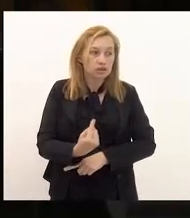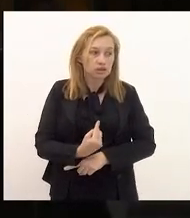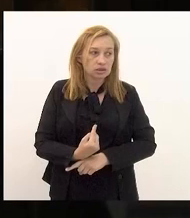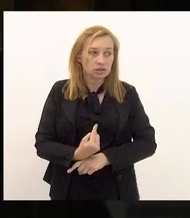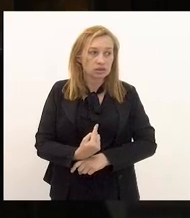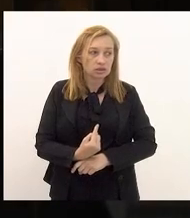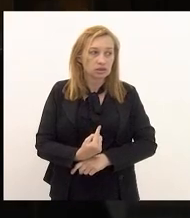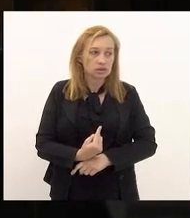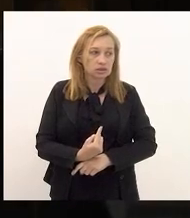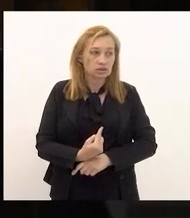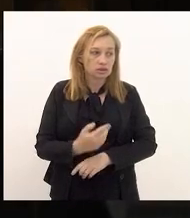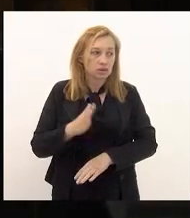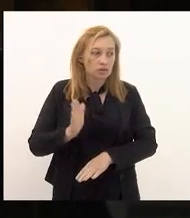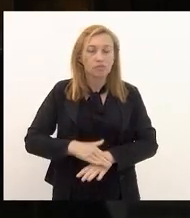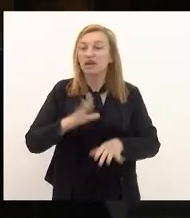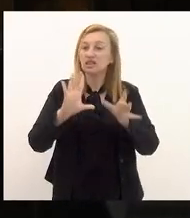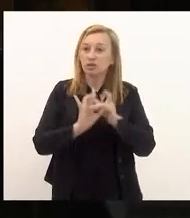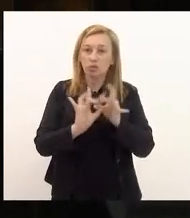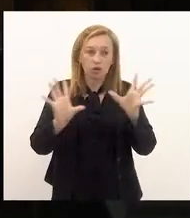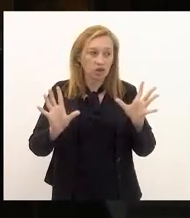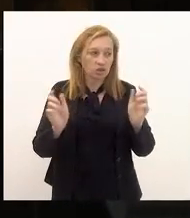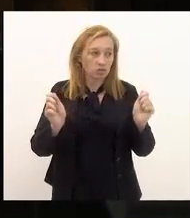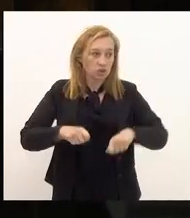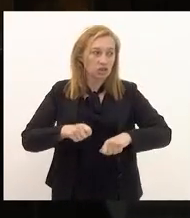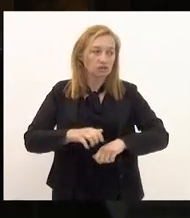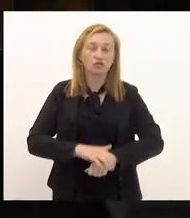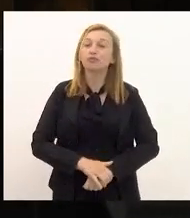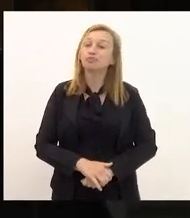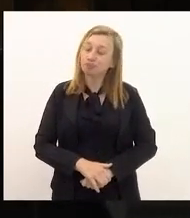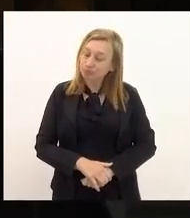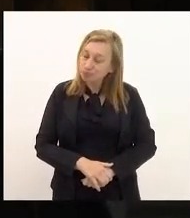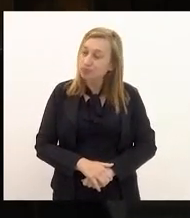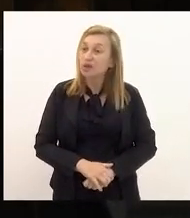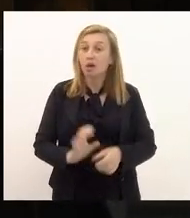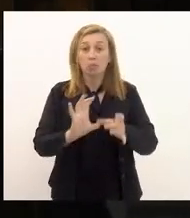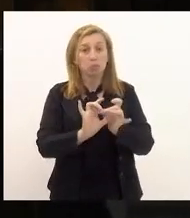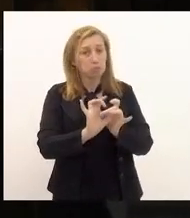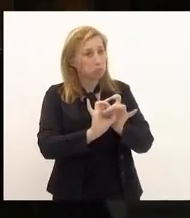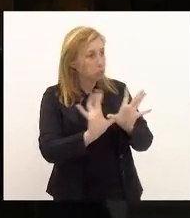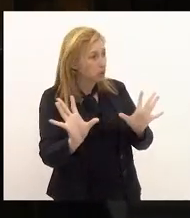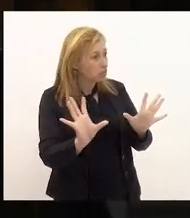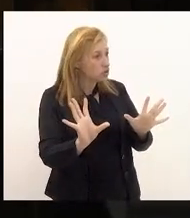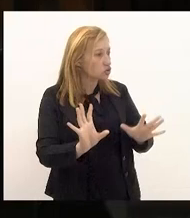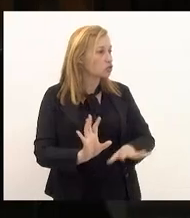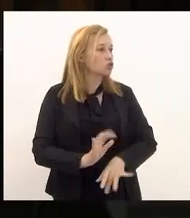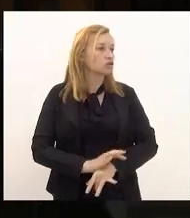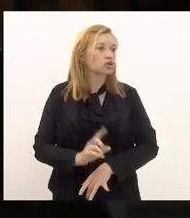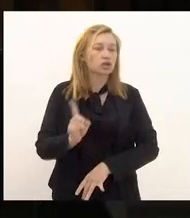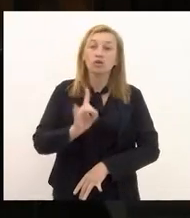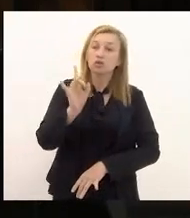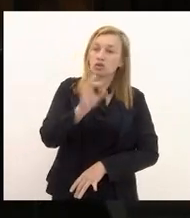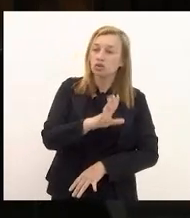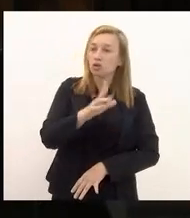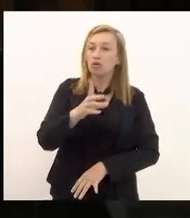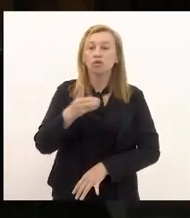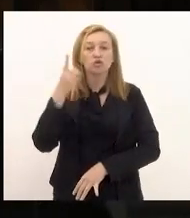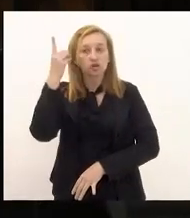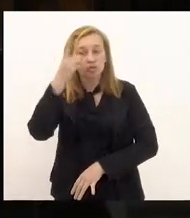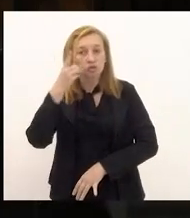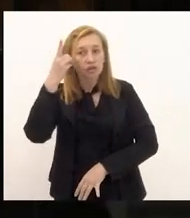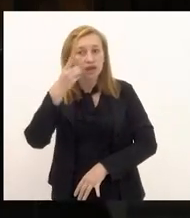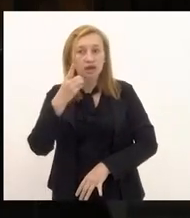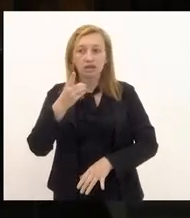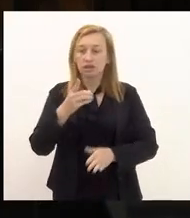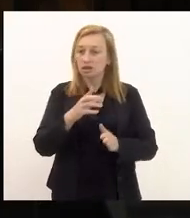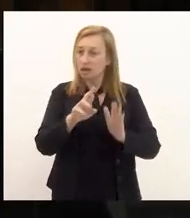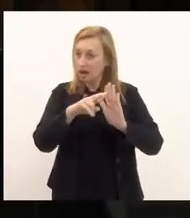fomos os mais democráticos possível nós permitimos que não só os parlamentares uma questão regimental